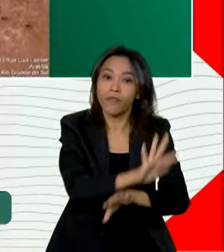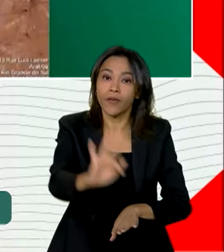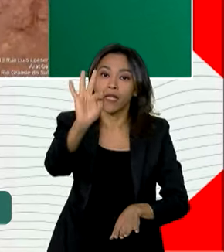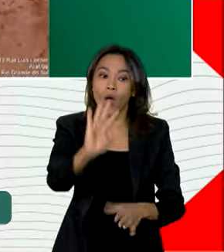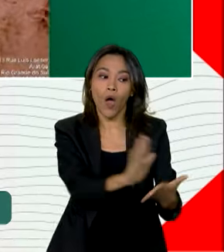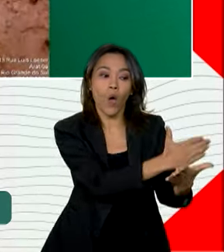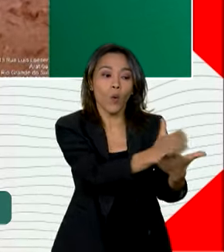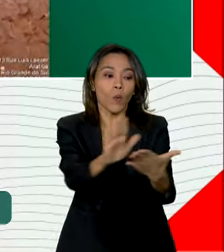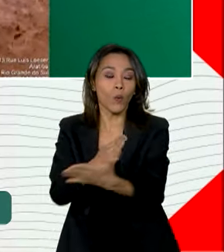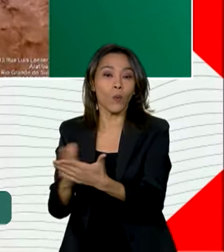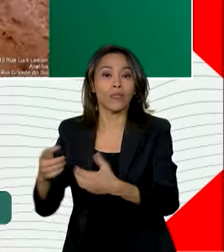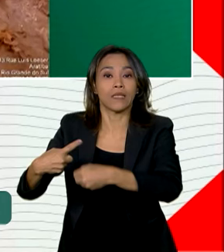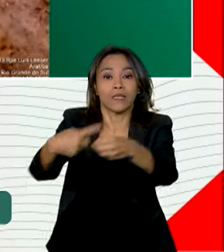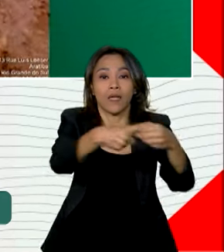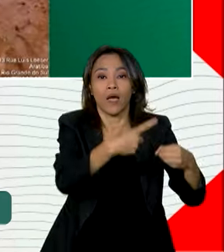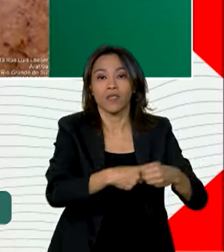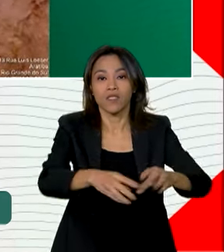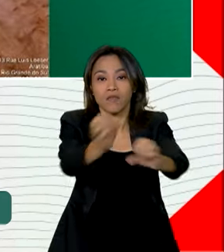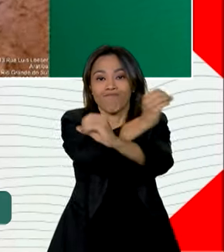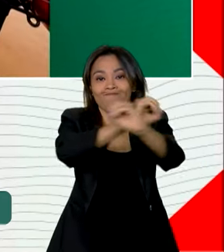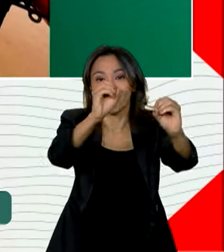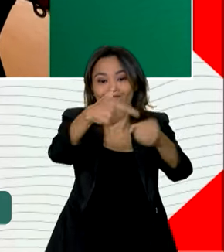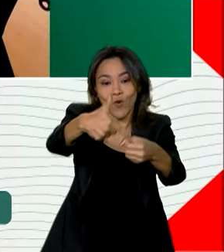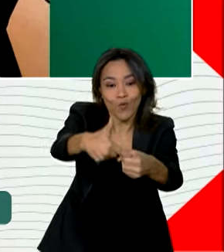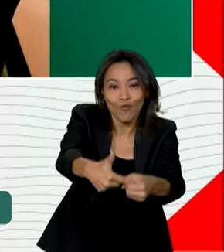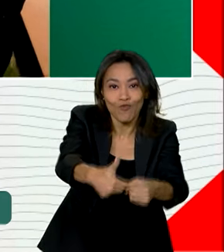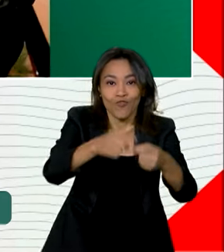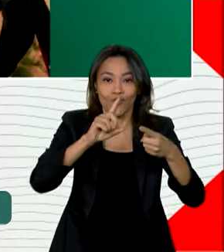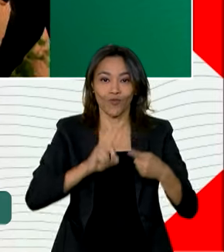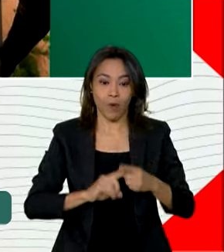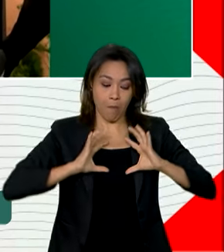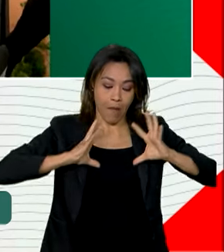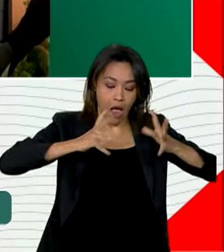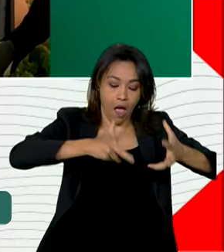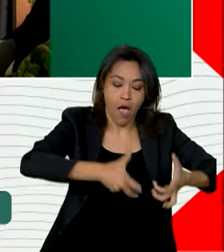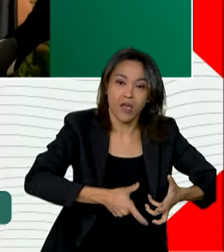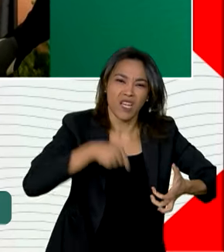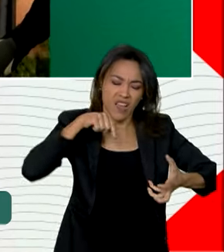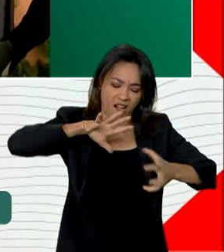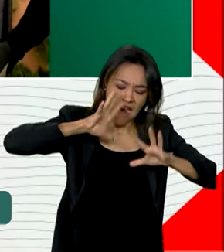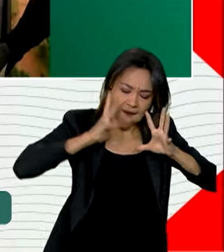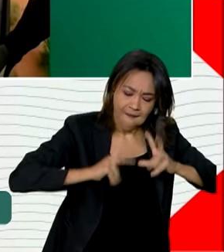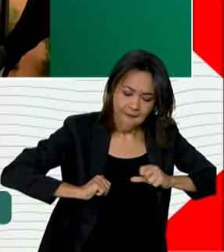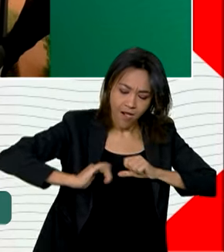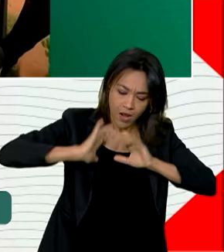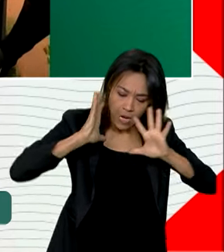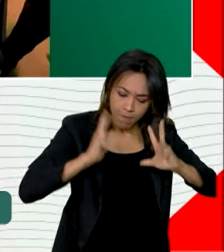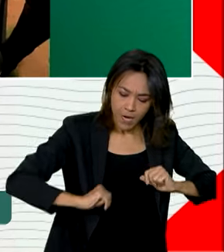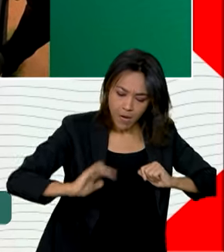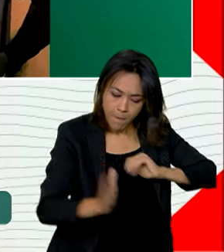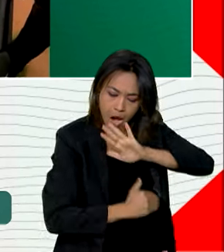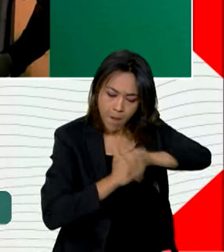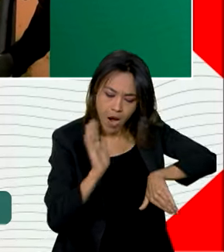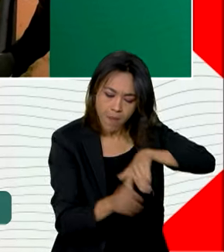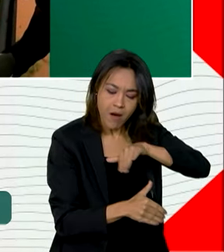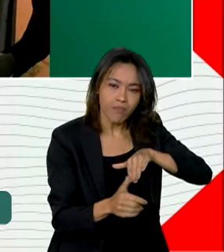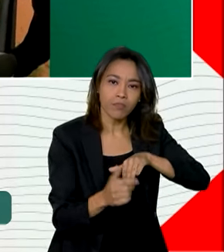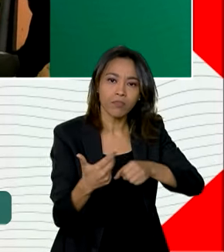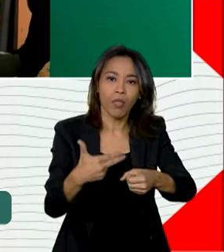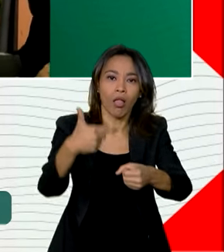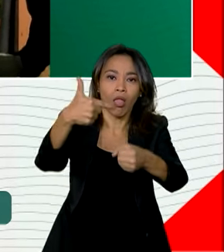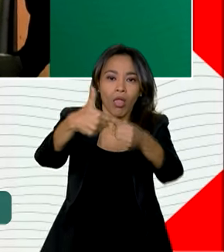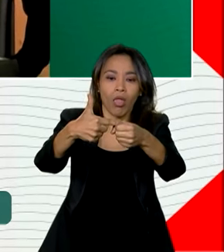já estejam sem combustível, máquinas da prefeitura que estavam trabalhando na limpeza e desobstrução não têm diesel.